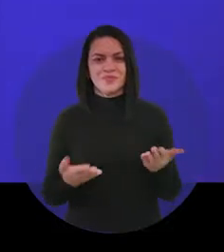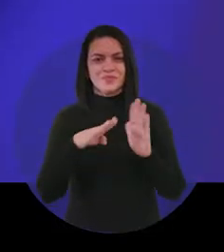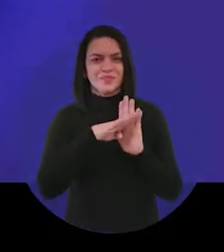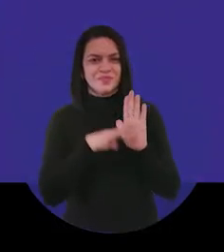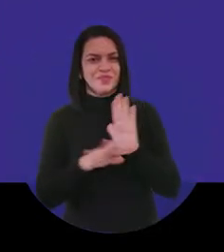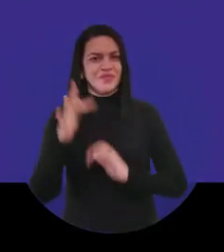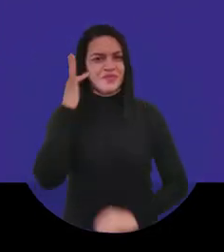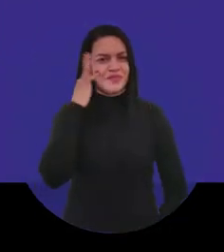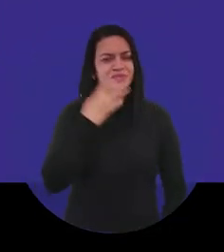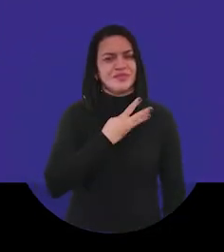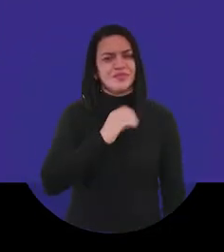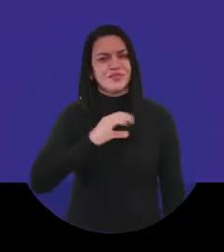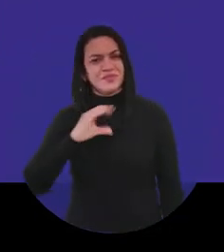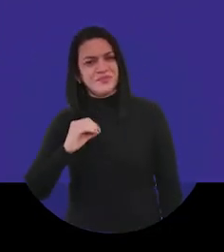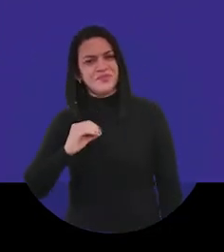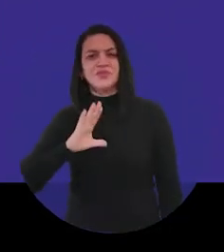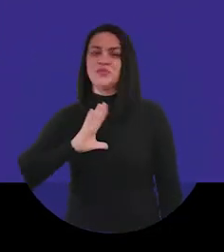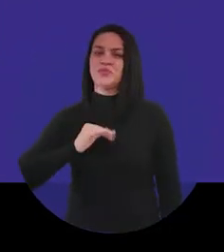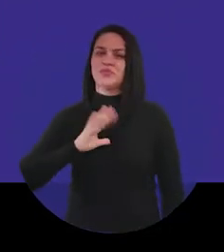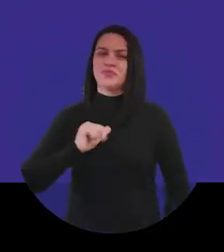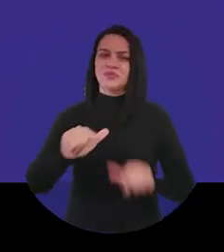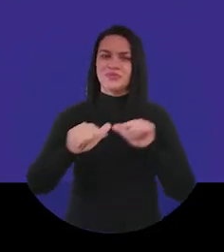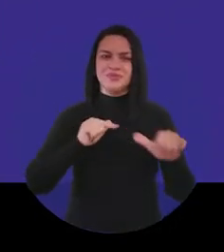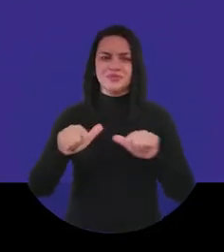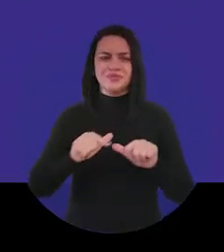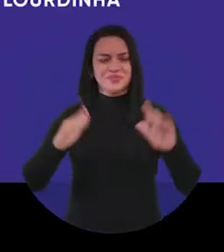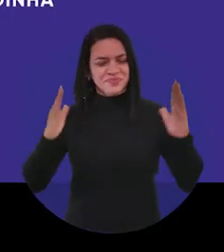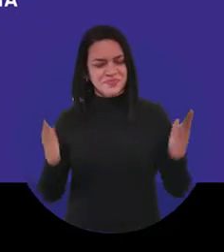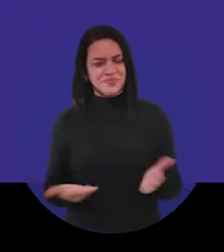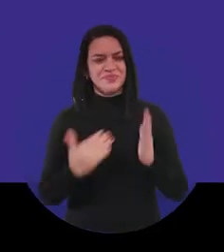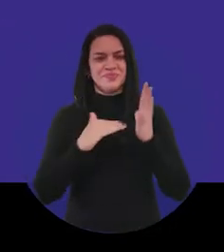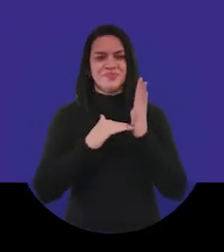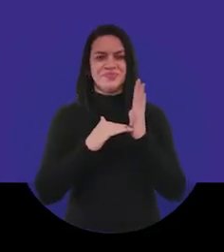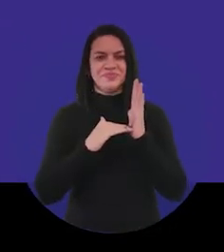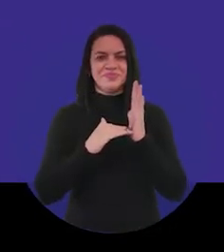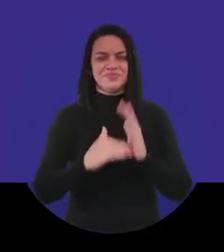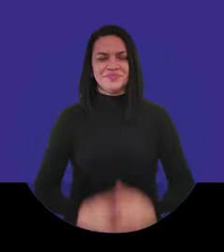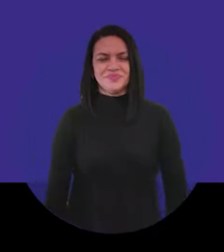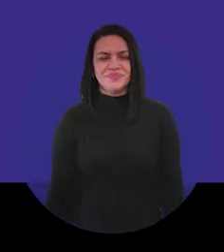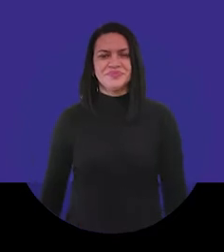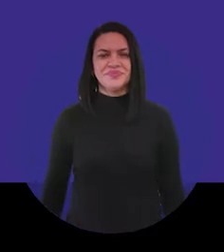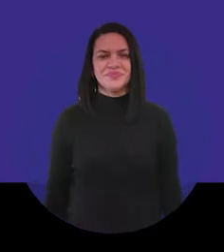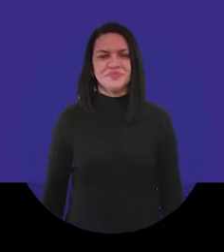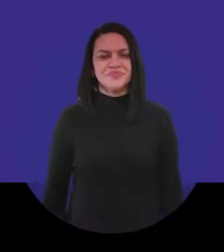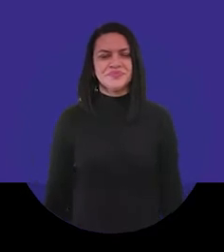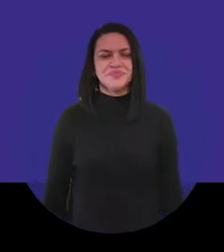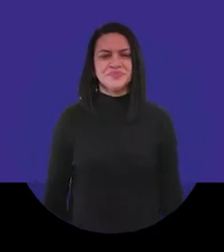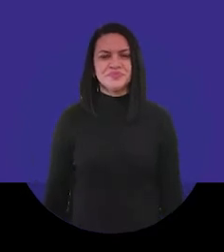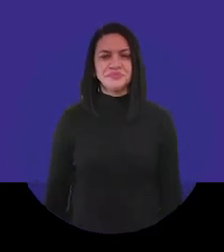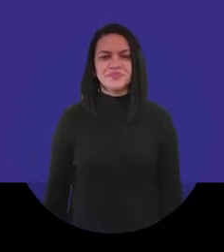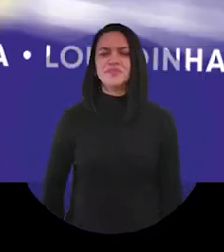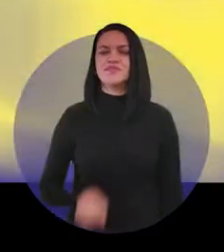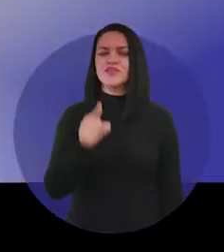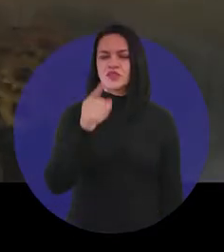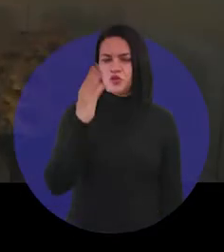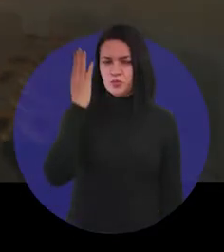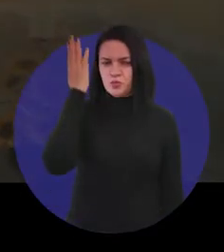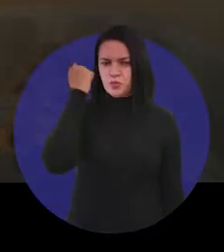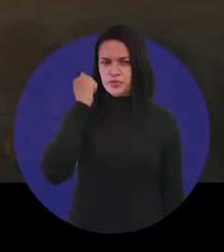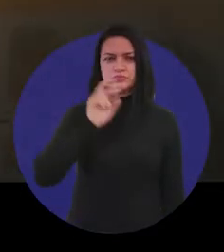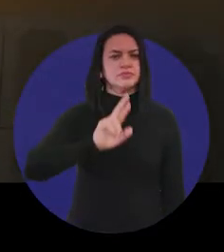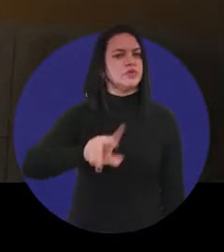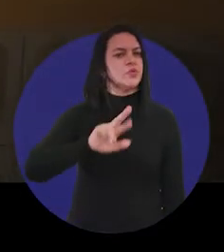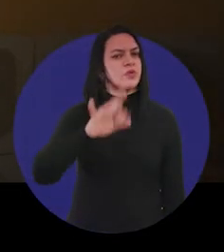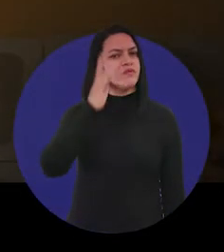Começa agora o programa Flávio Dino 400, Coragem e Trabalho, agora no Senado. Você